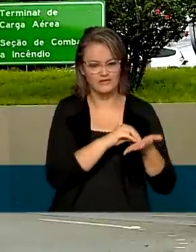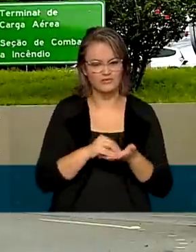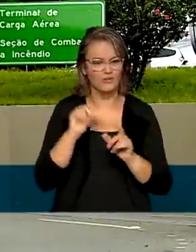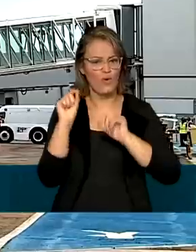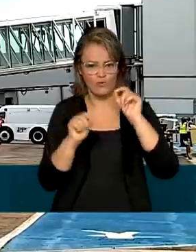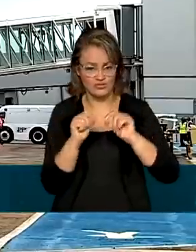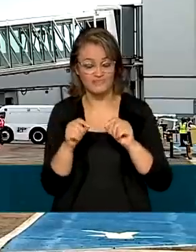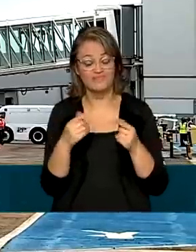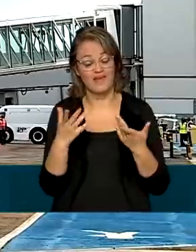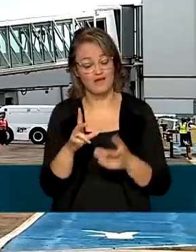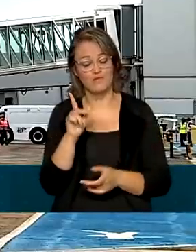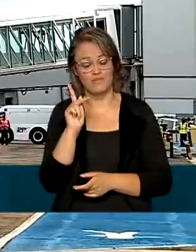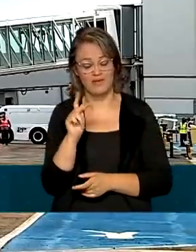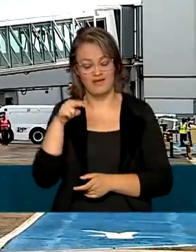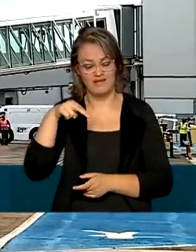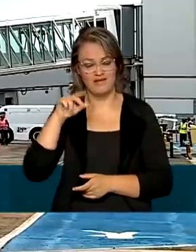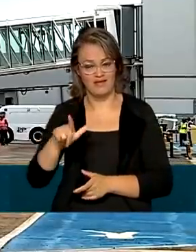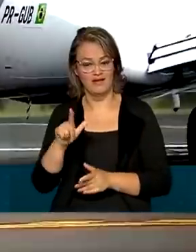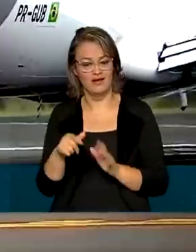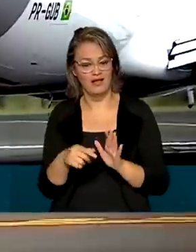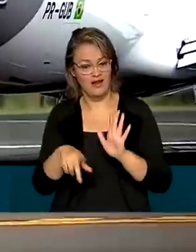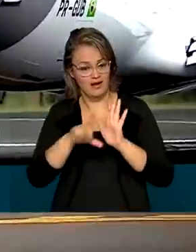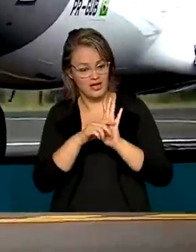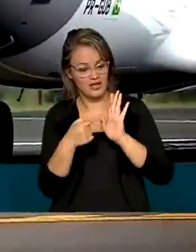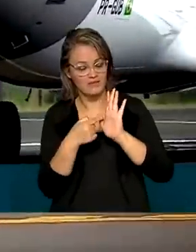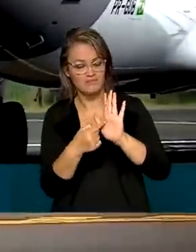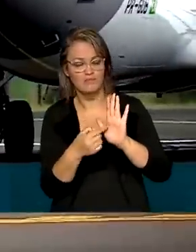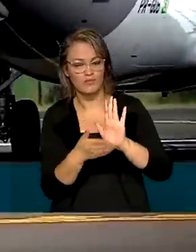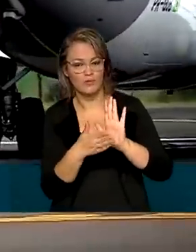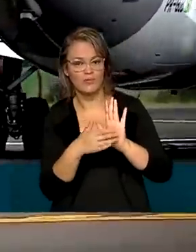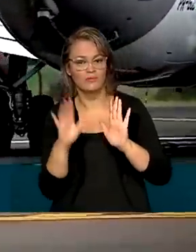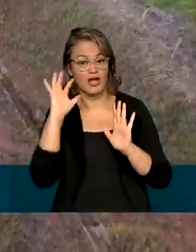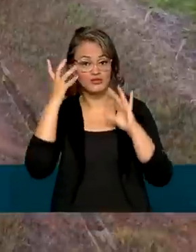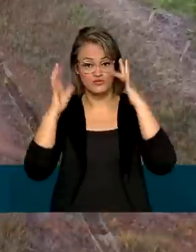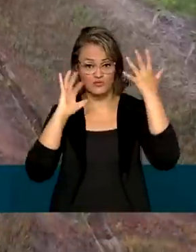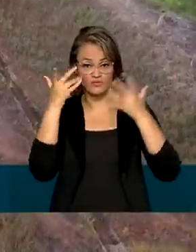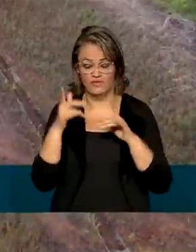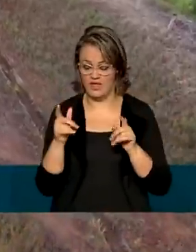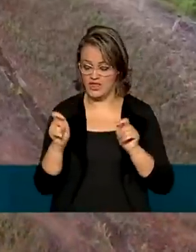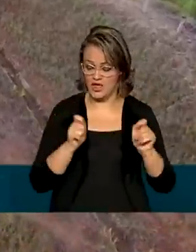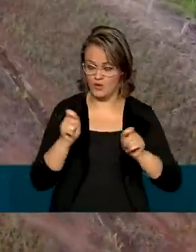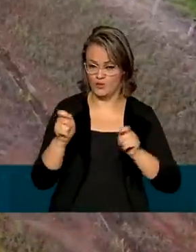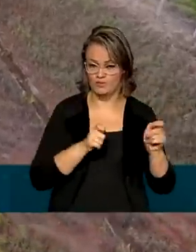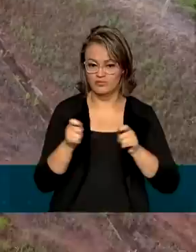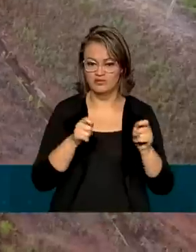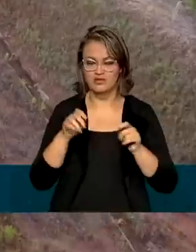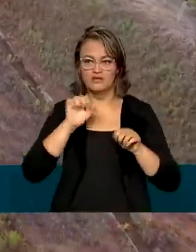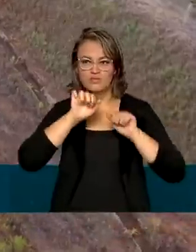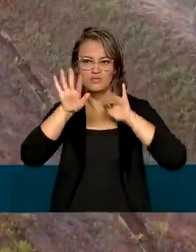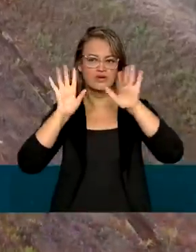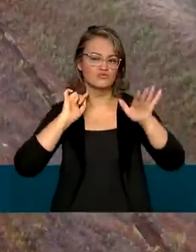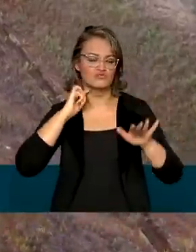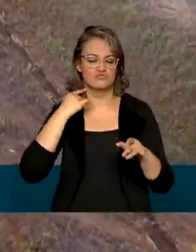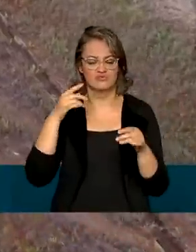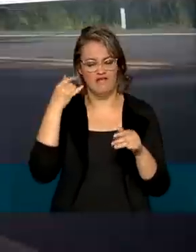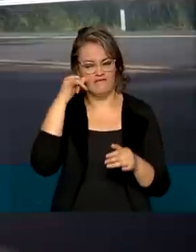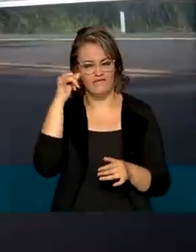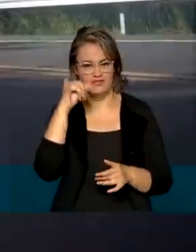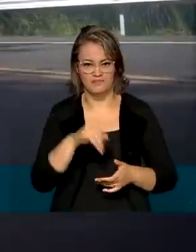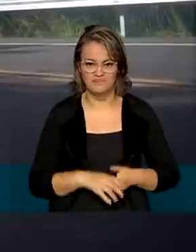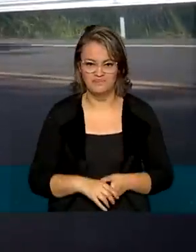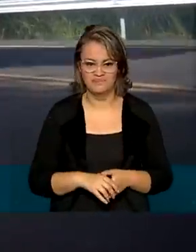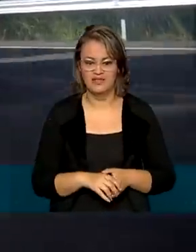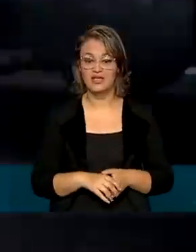PNL apresenta soluções e propõe mecanismos para diminuir custos e emissões de poluentes, além de